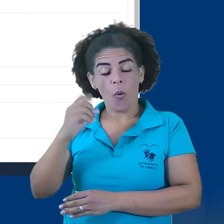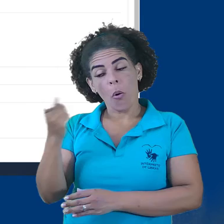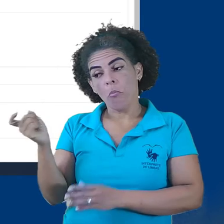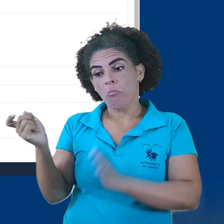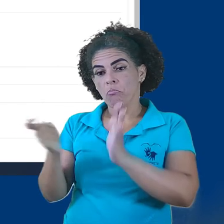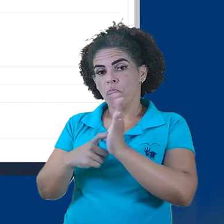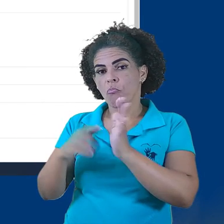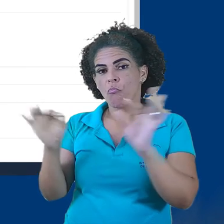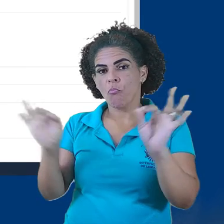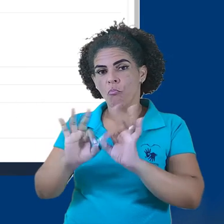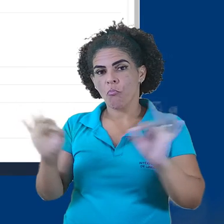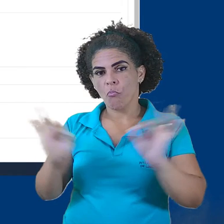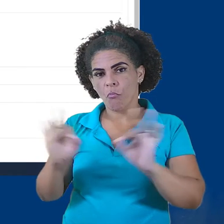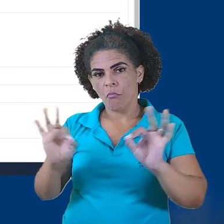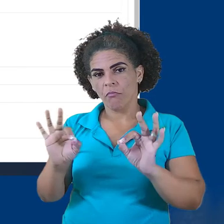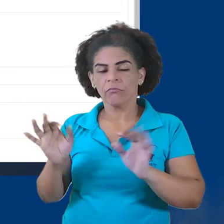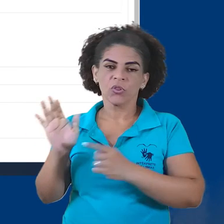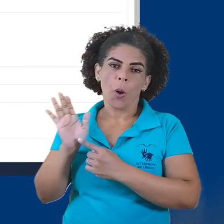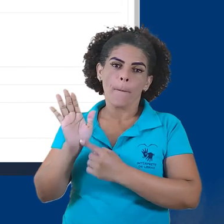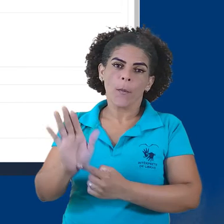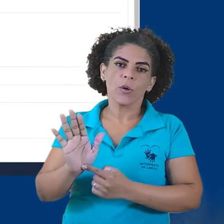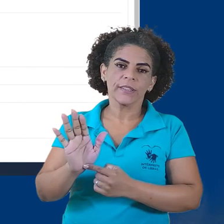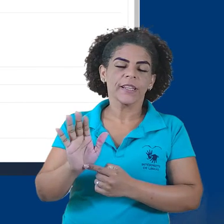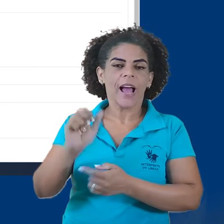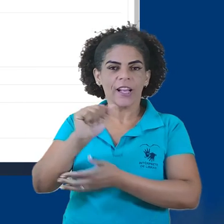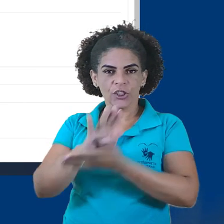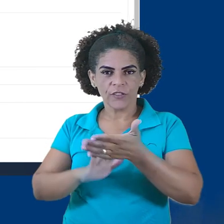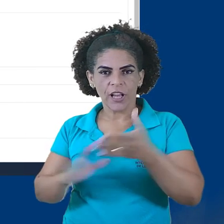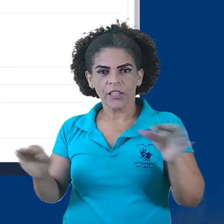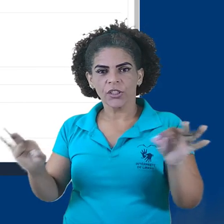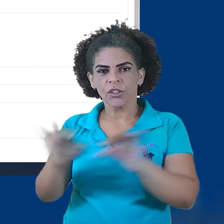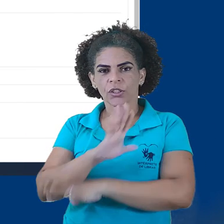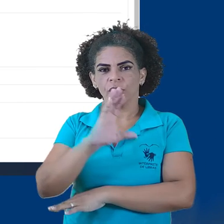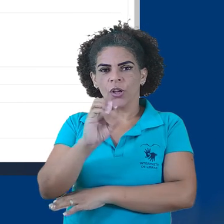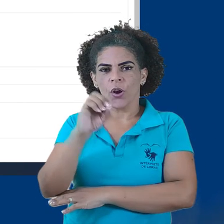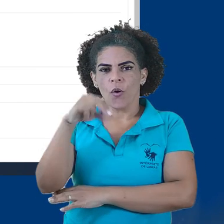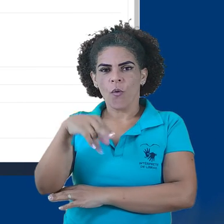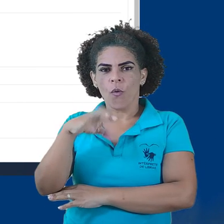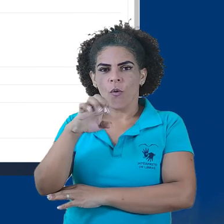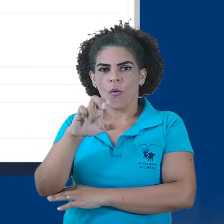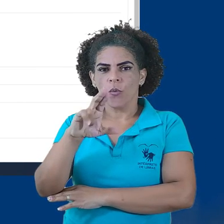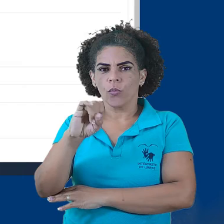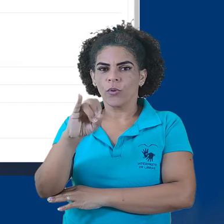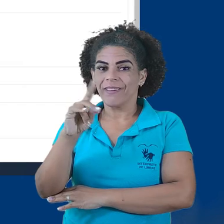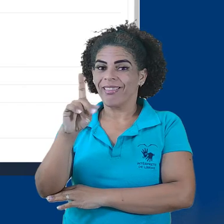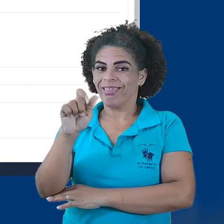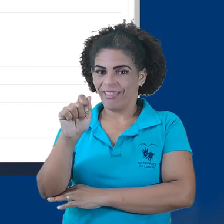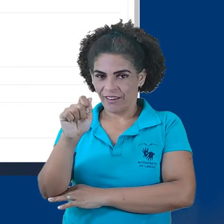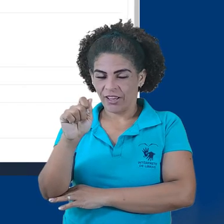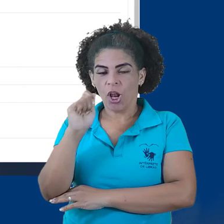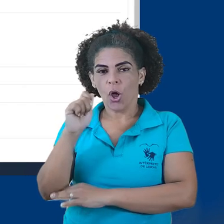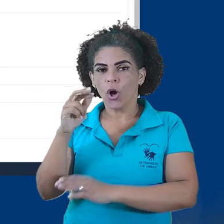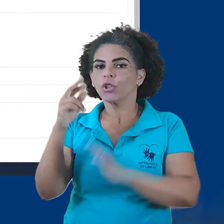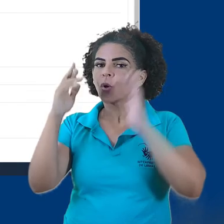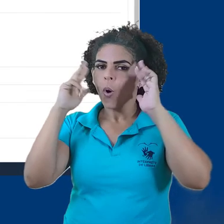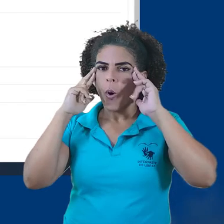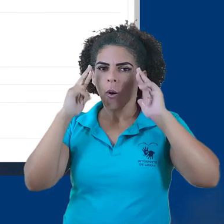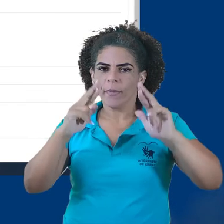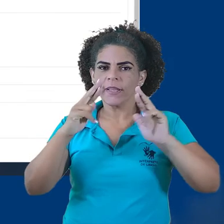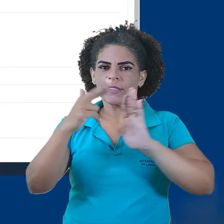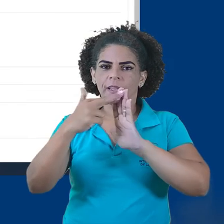concluída. Mas, pode-se não indicar conclusão ou mostrar a atividade como concluída